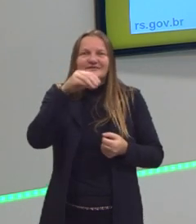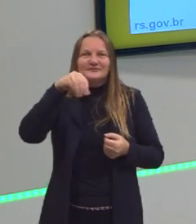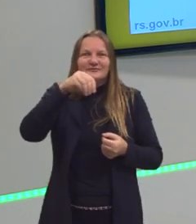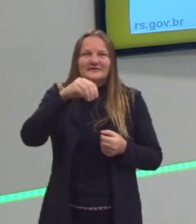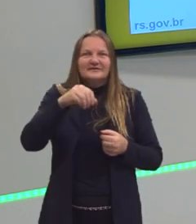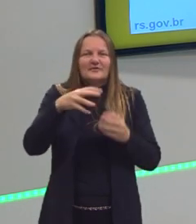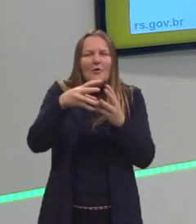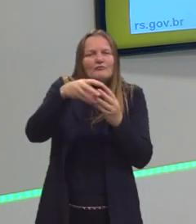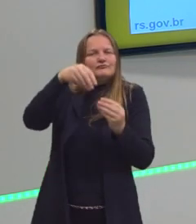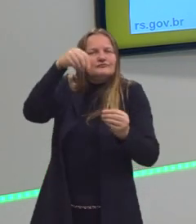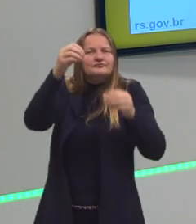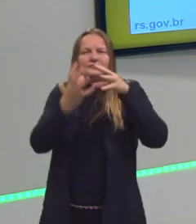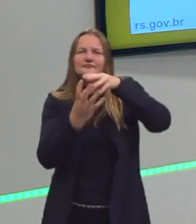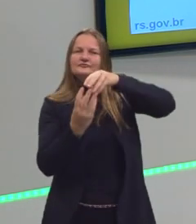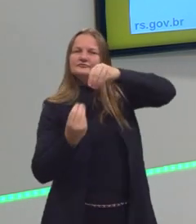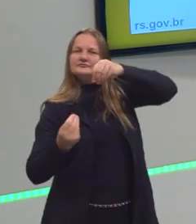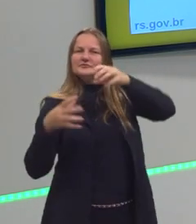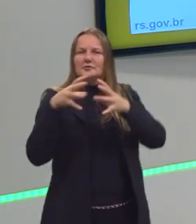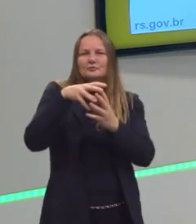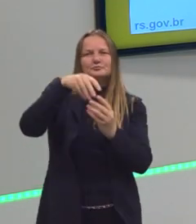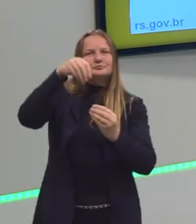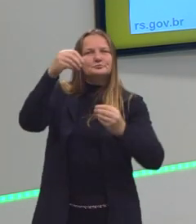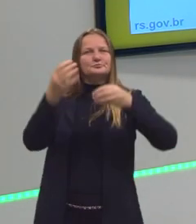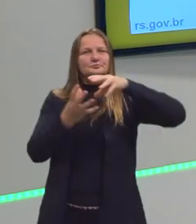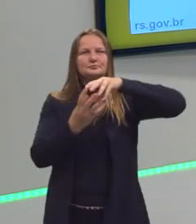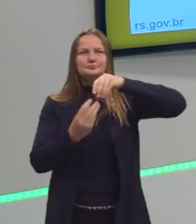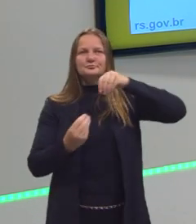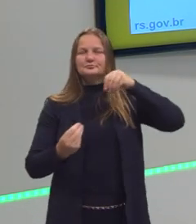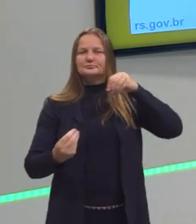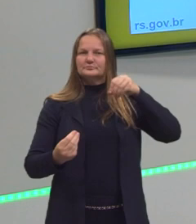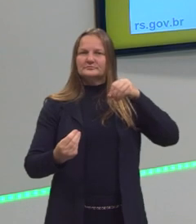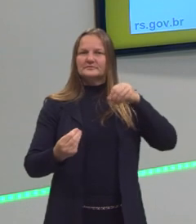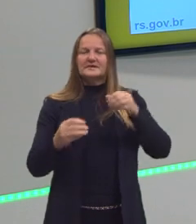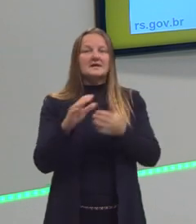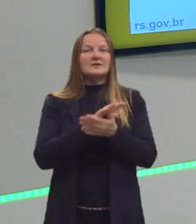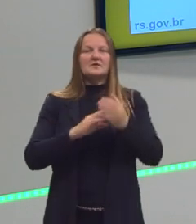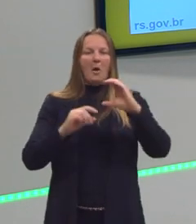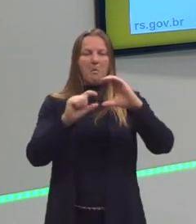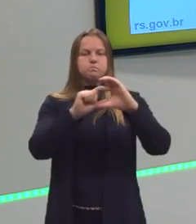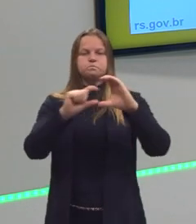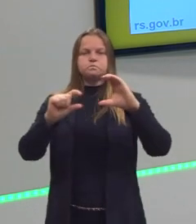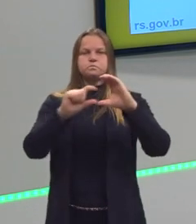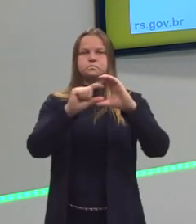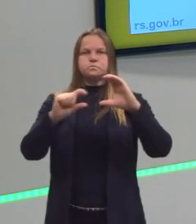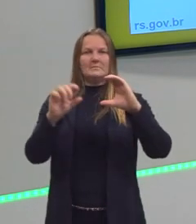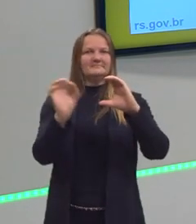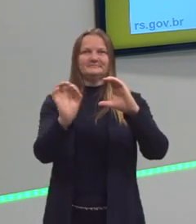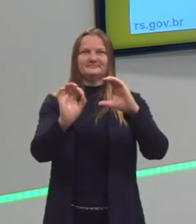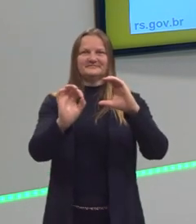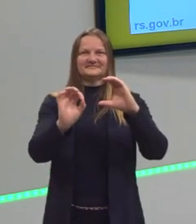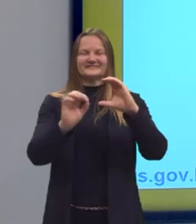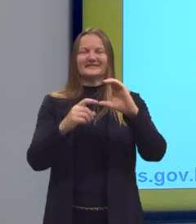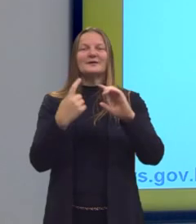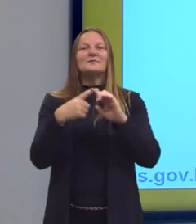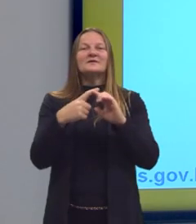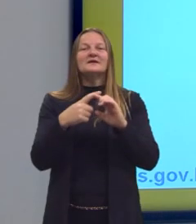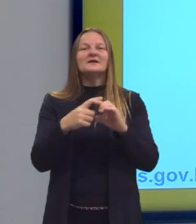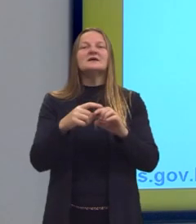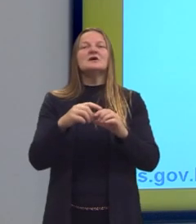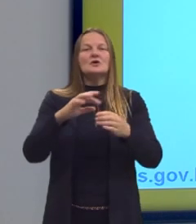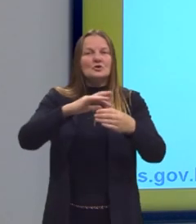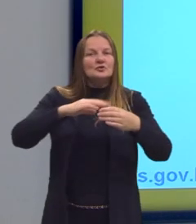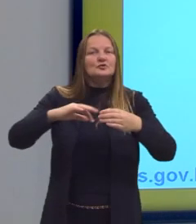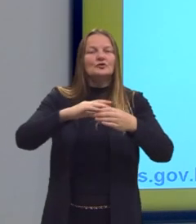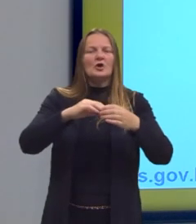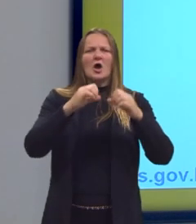caramelo, eu posso colocar bastante açúcar que eu consigo dissolver. Não fica aquele fundo açucarado, porque ela é uma solução